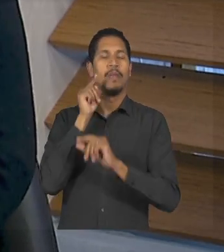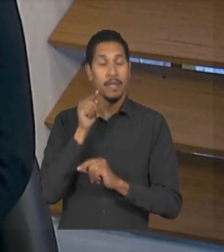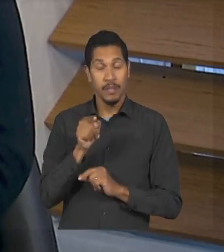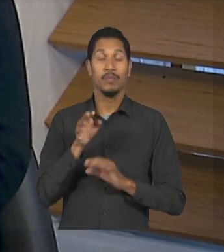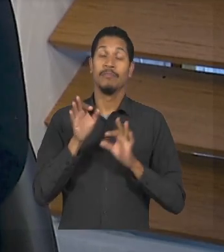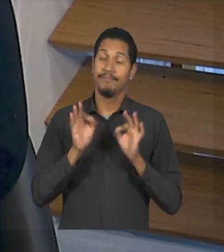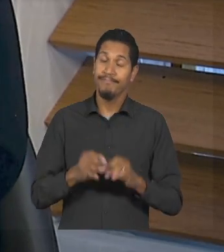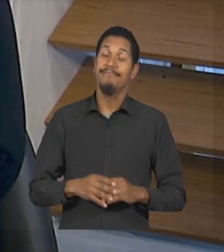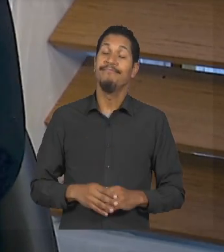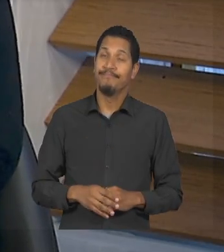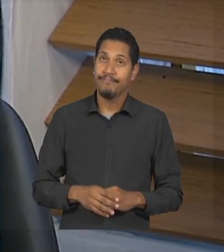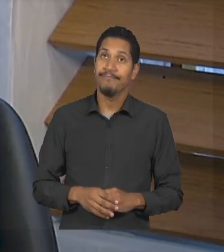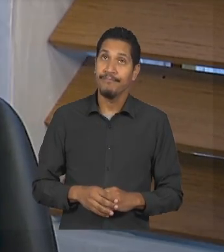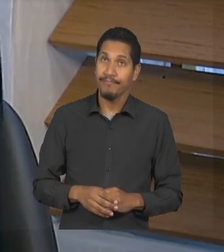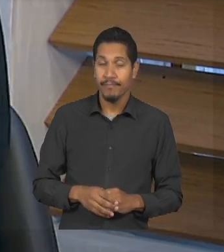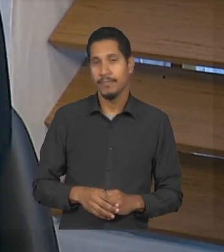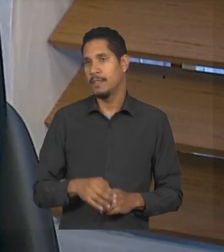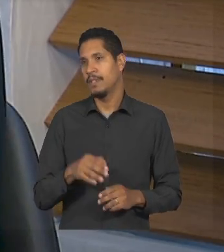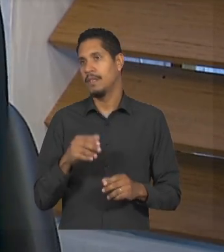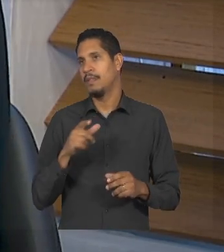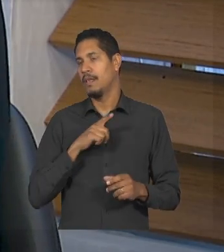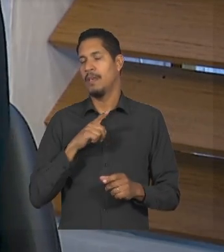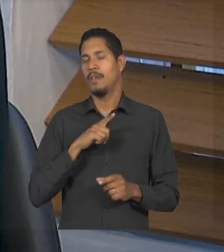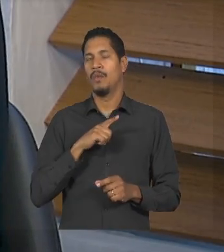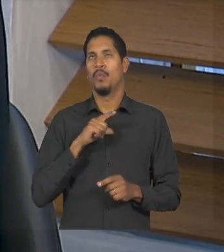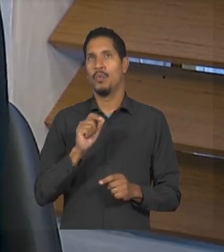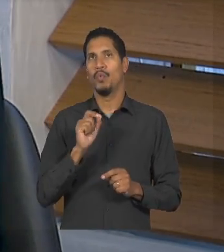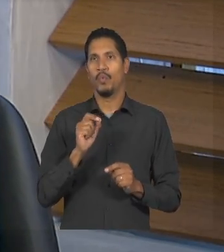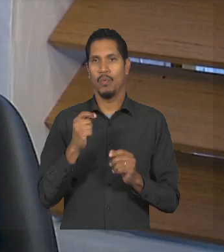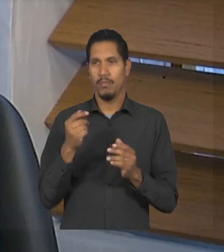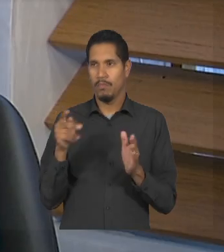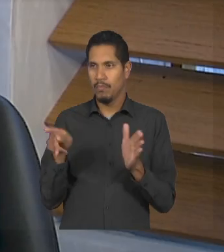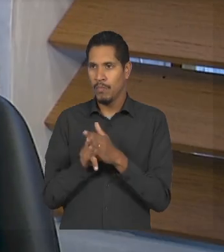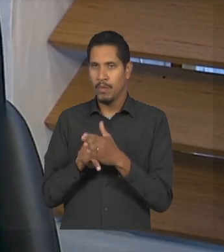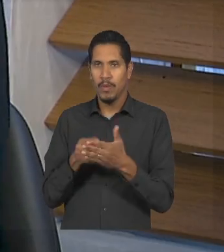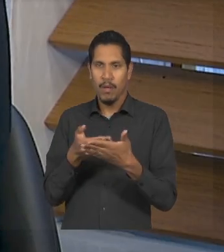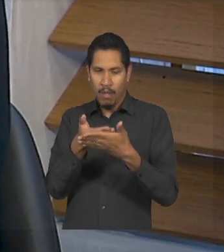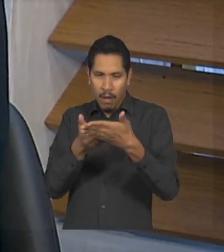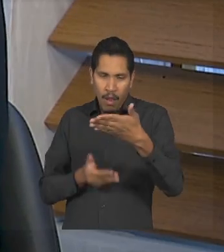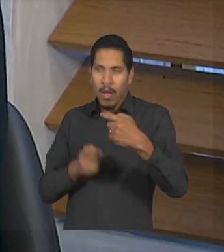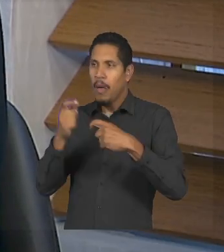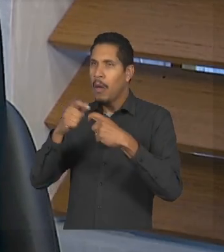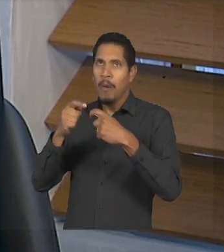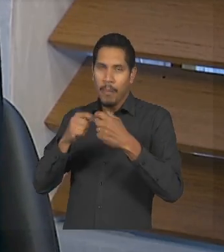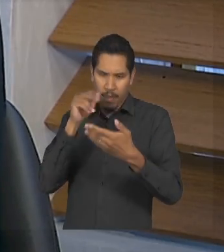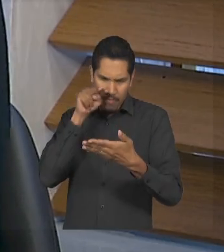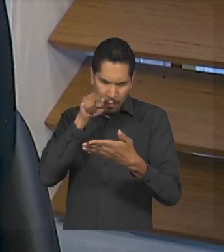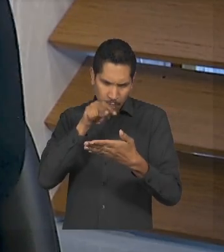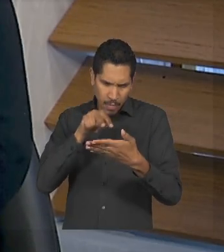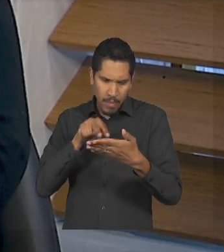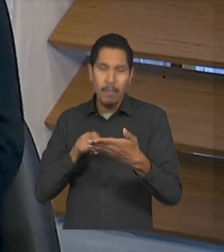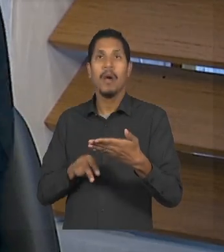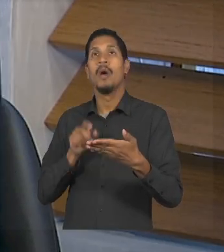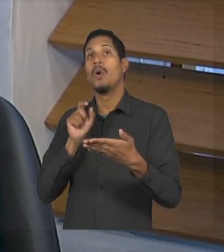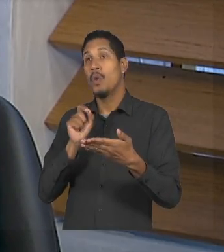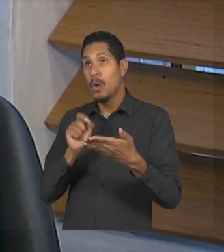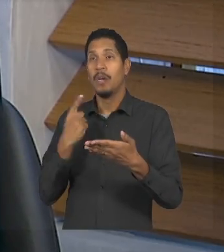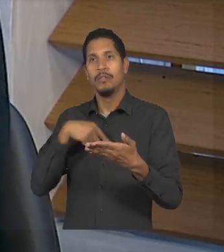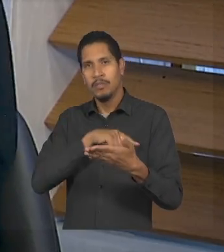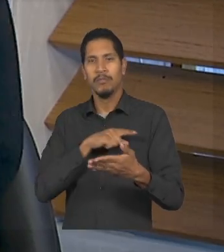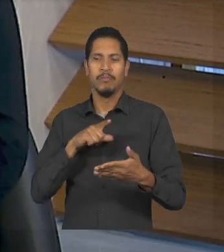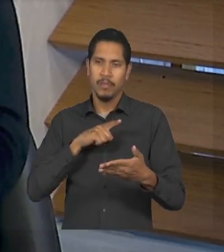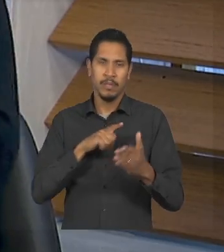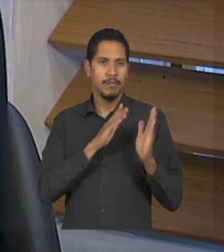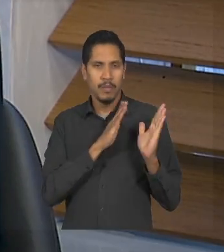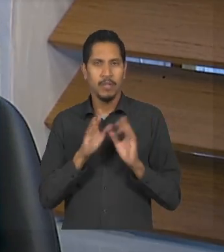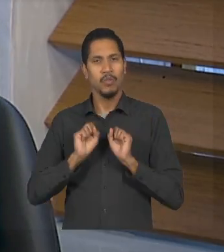né quando você chega no diagnóstico a gente começa a passar por um processo que é um processo de luta